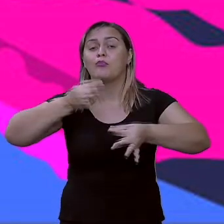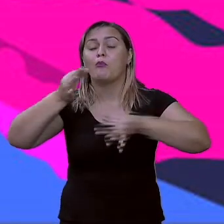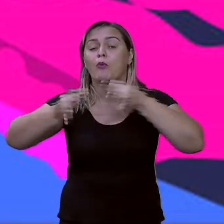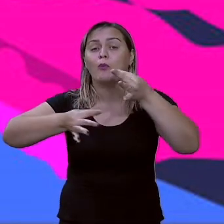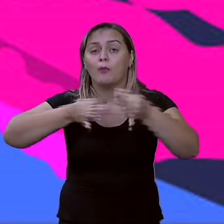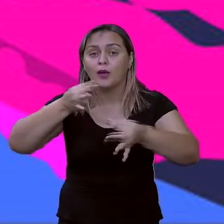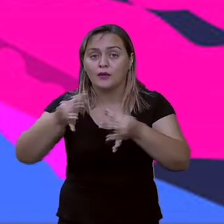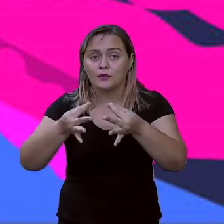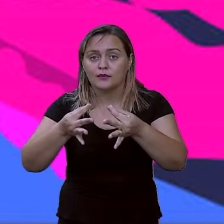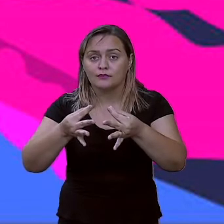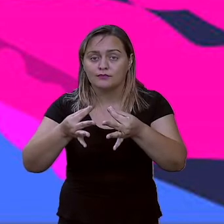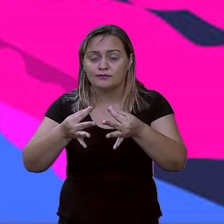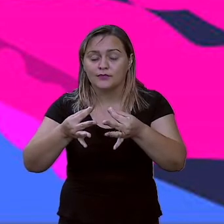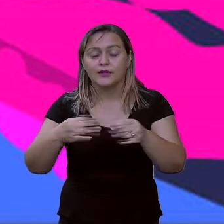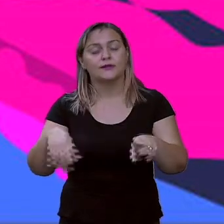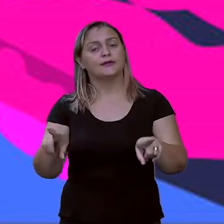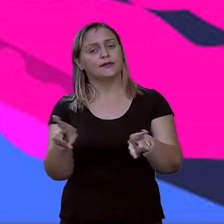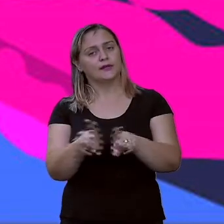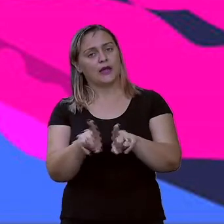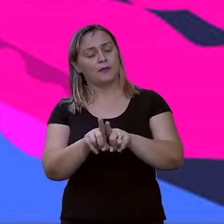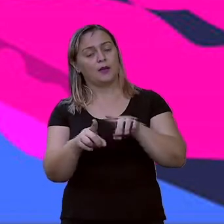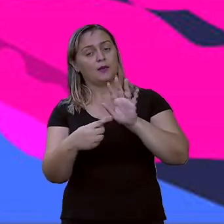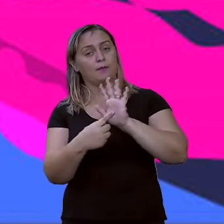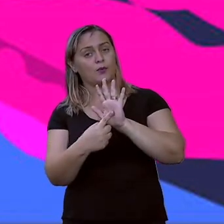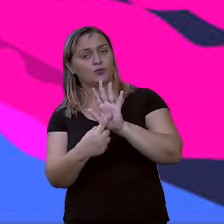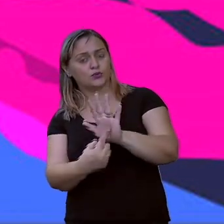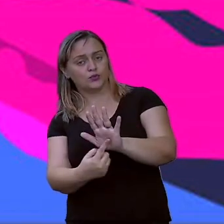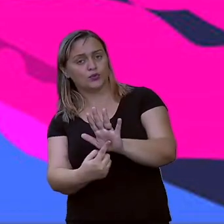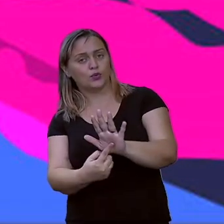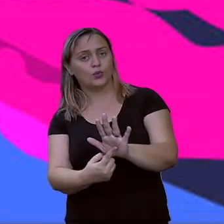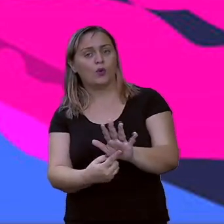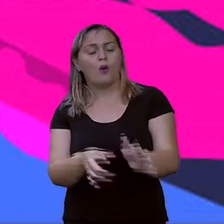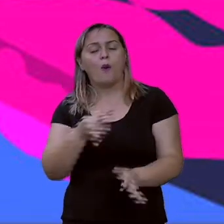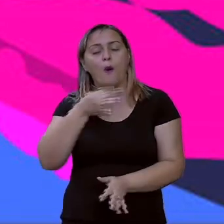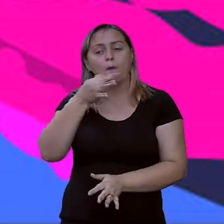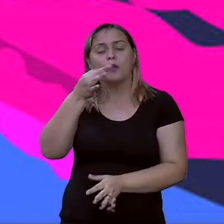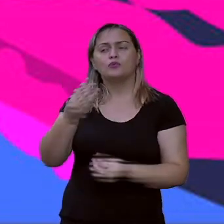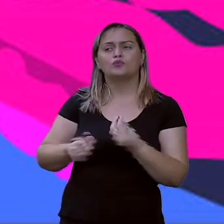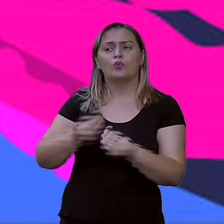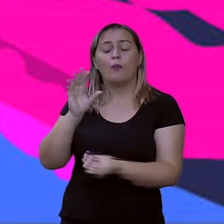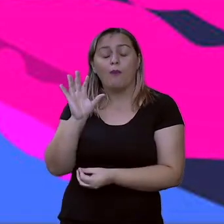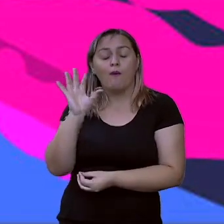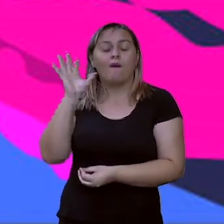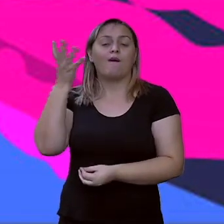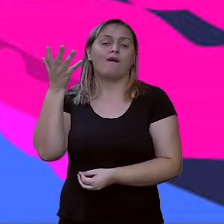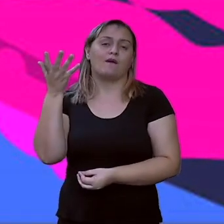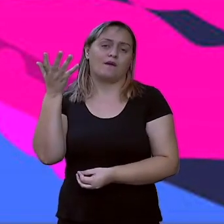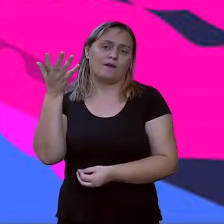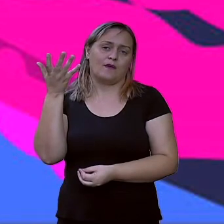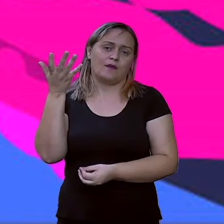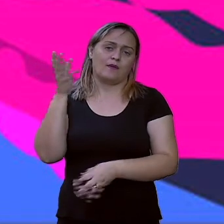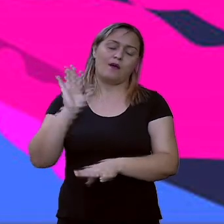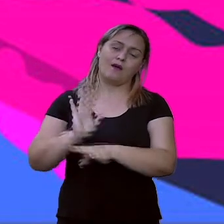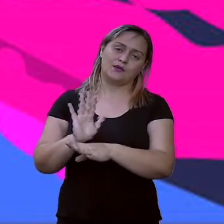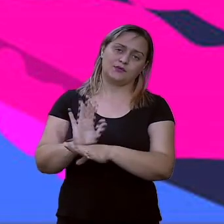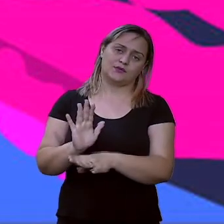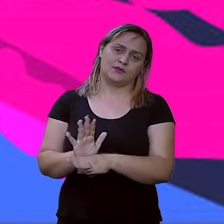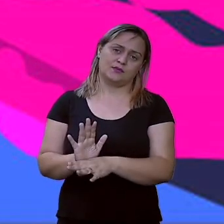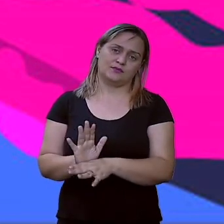responsáveis podem ter aí em relação à vida digital dos filhos. Agora,